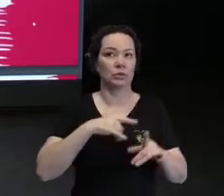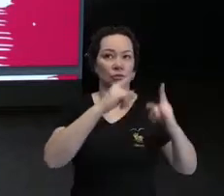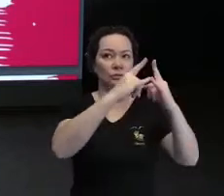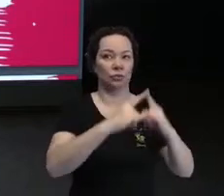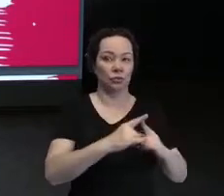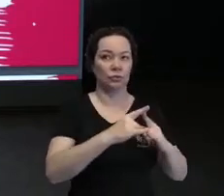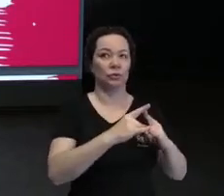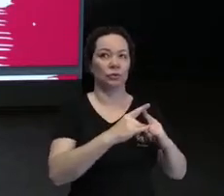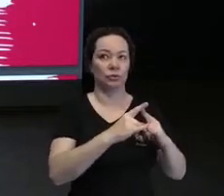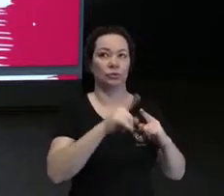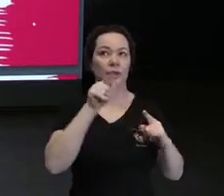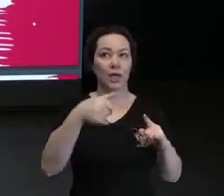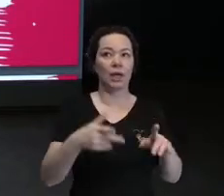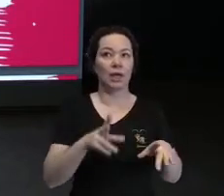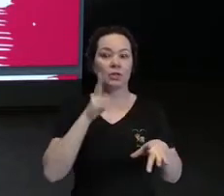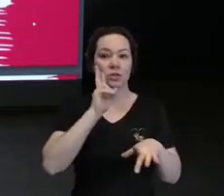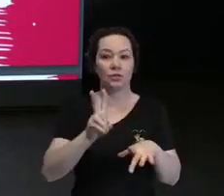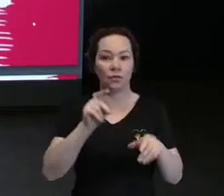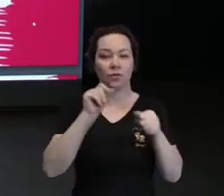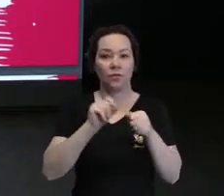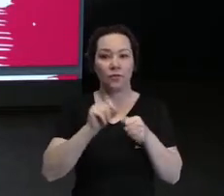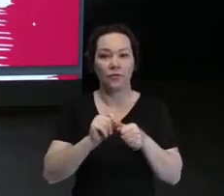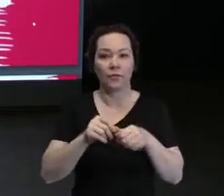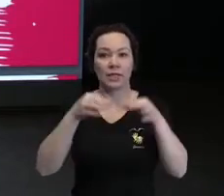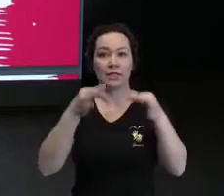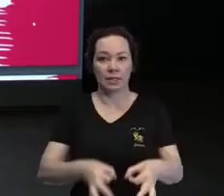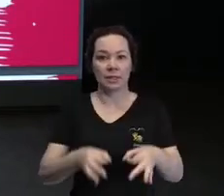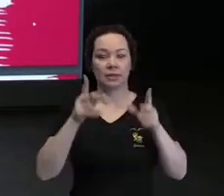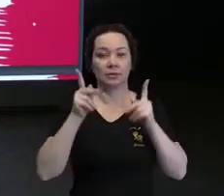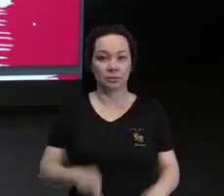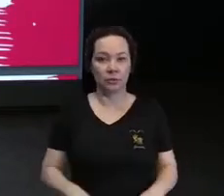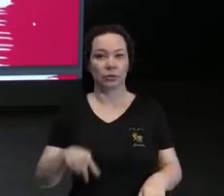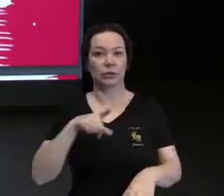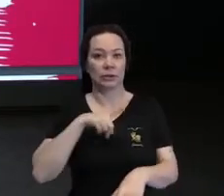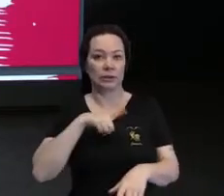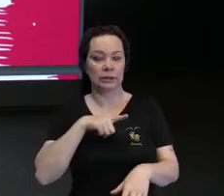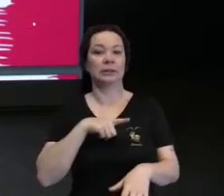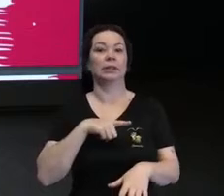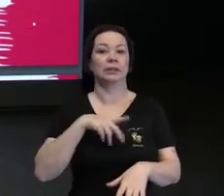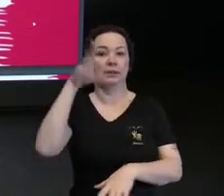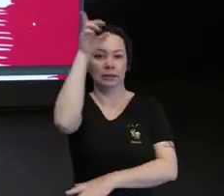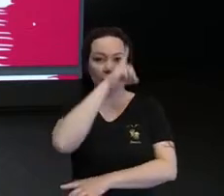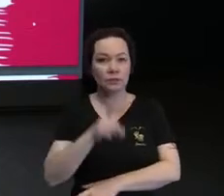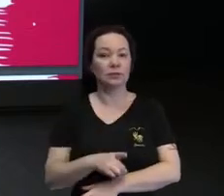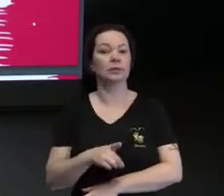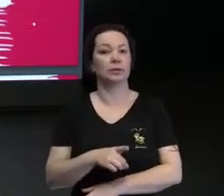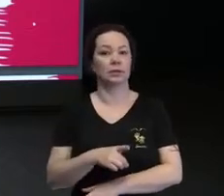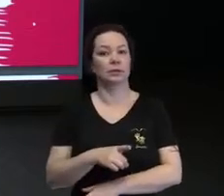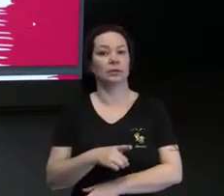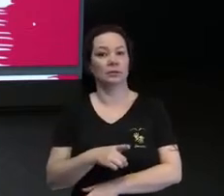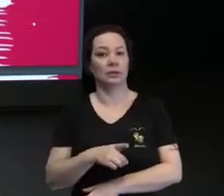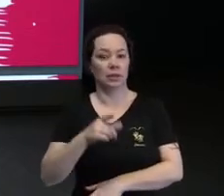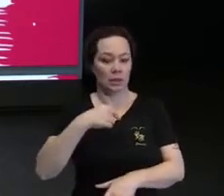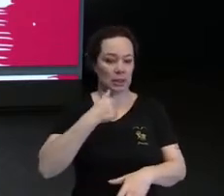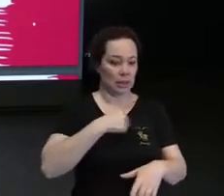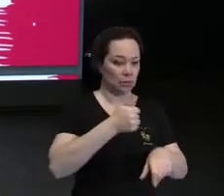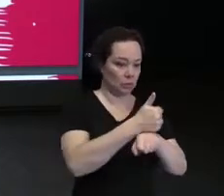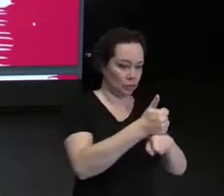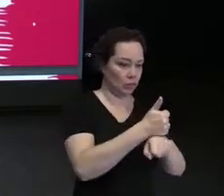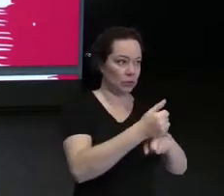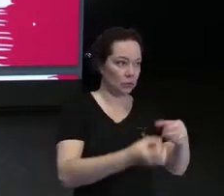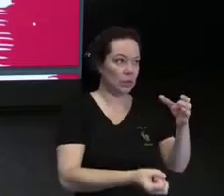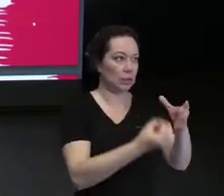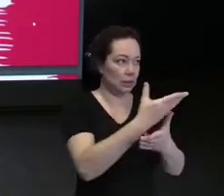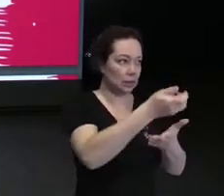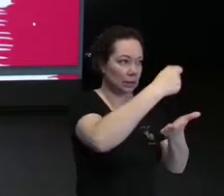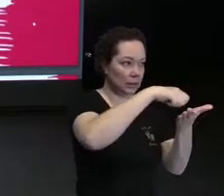é a questão da validação feita pelas pessoas com deficiência. Então, não é feito por profissionais, é feito,